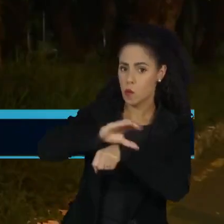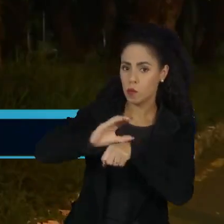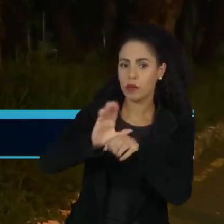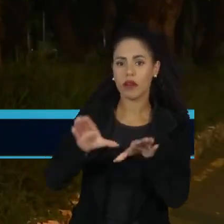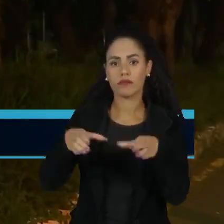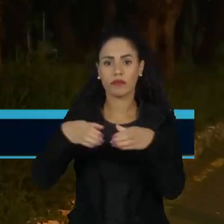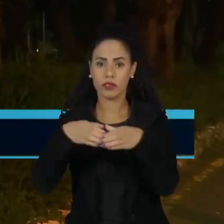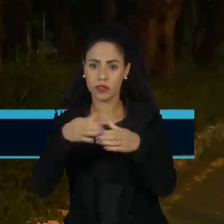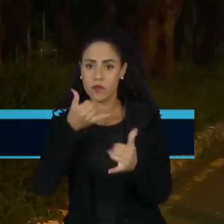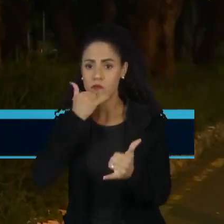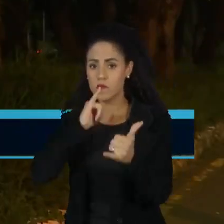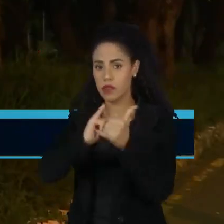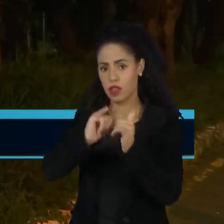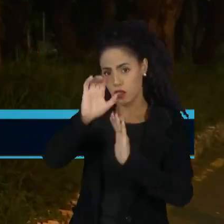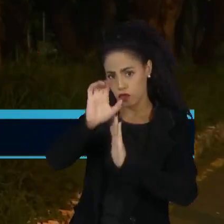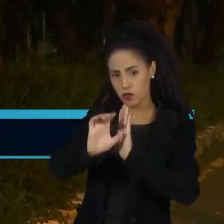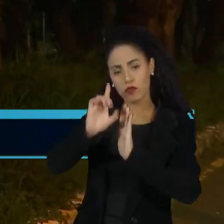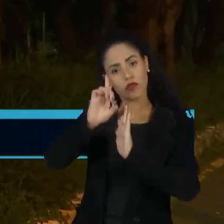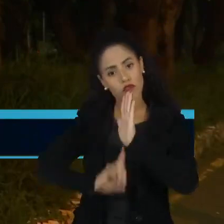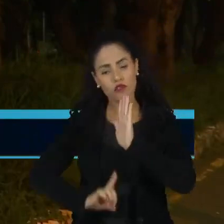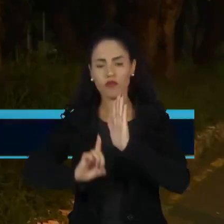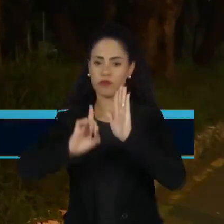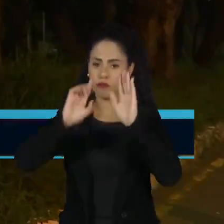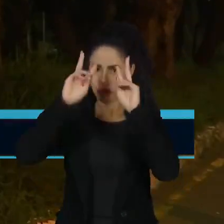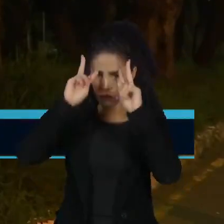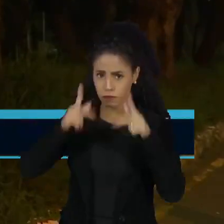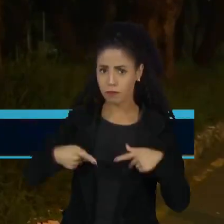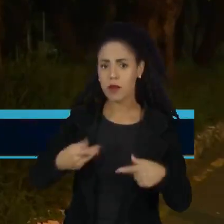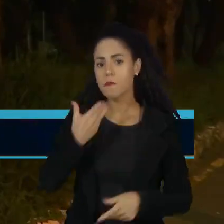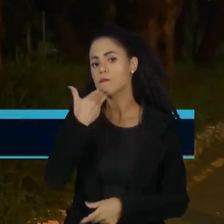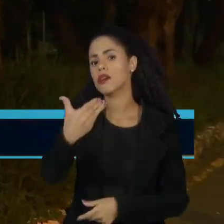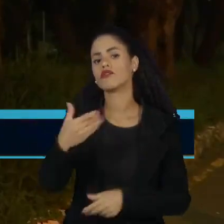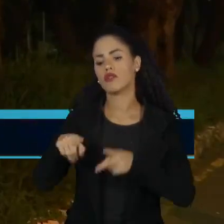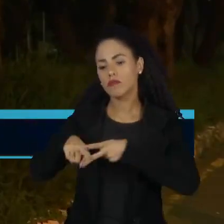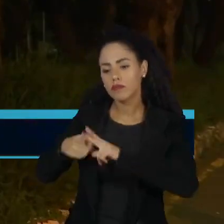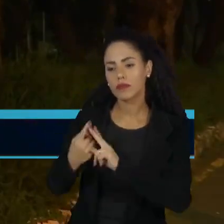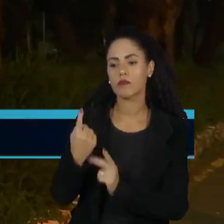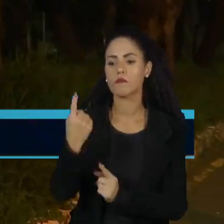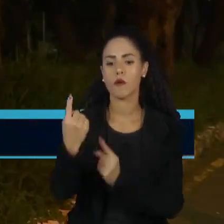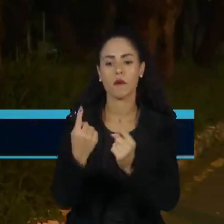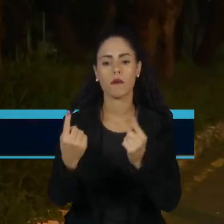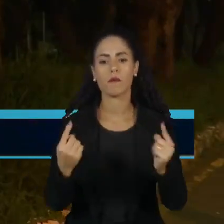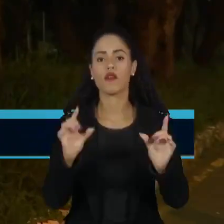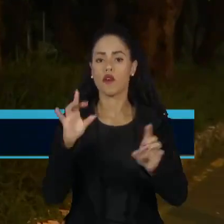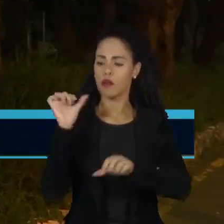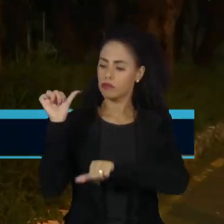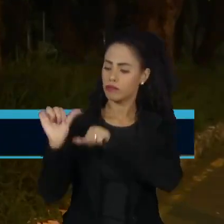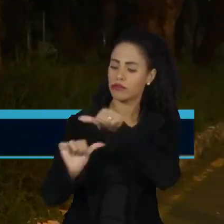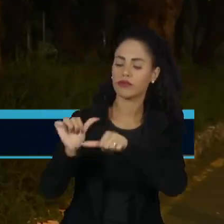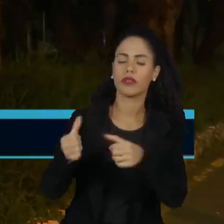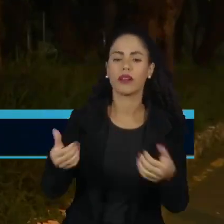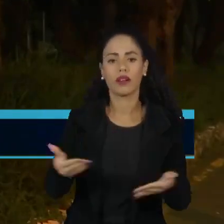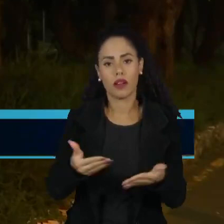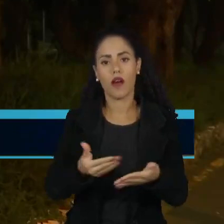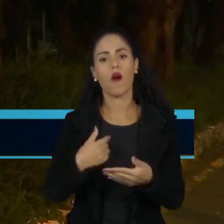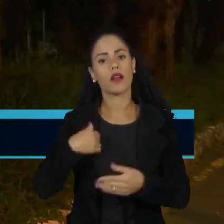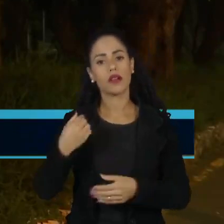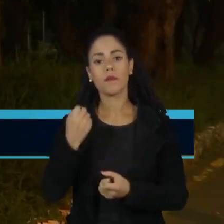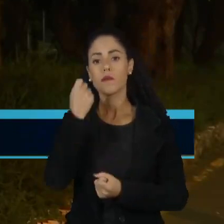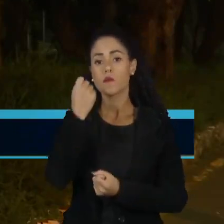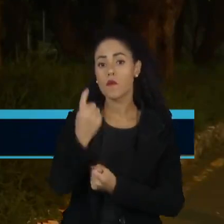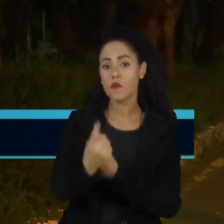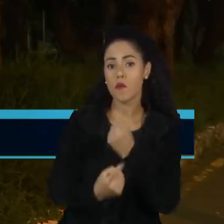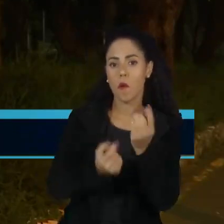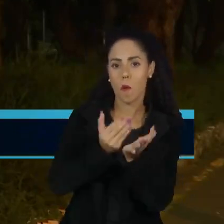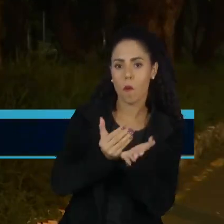Ministério dos Direitos Humanos só aceitava pedidos de reparação individuais. Desde a mudança no regimento, estes foram os primeiros